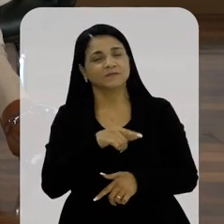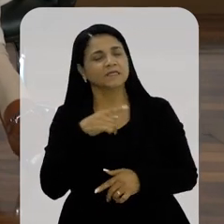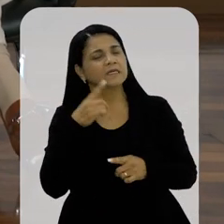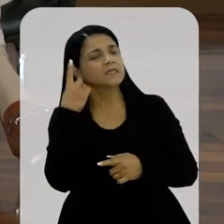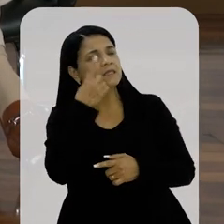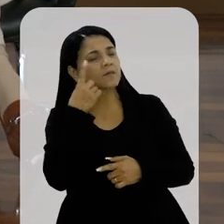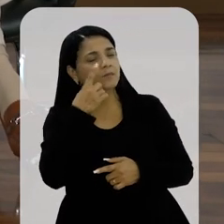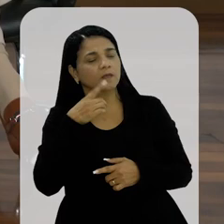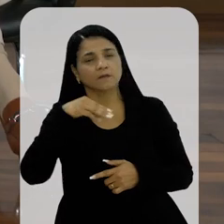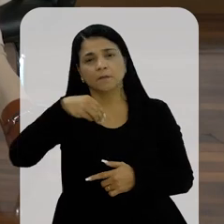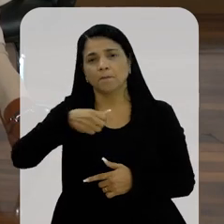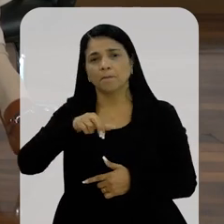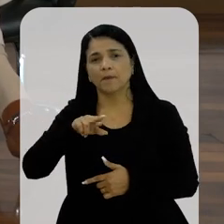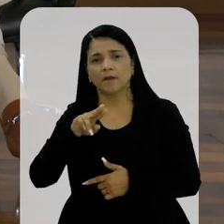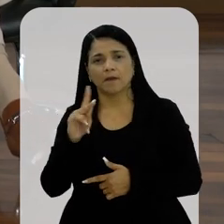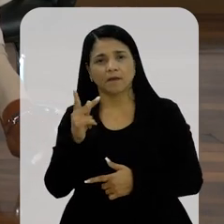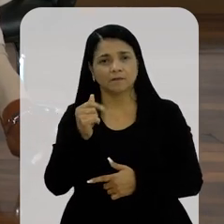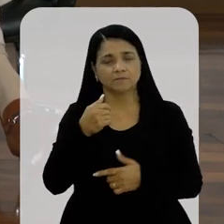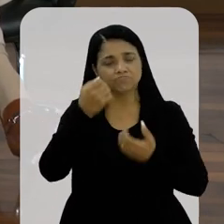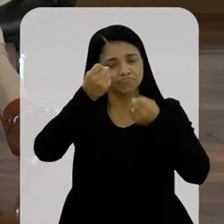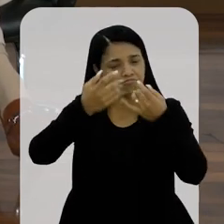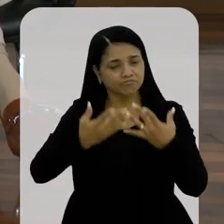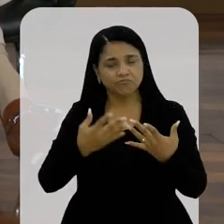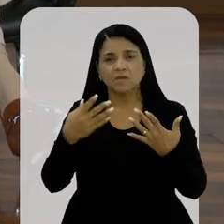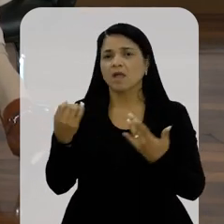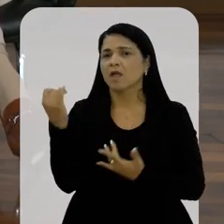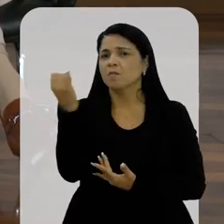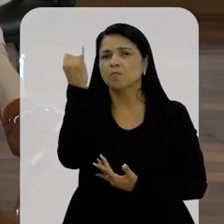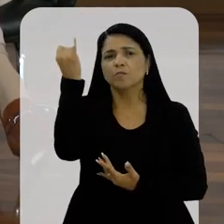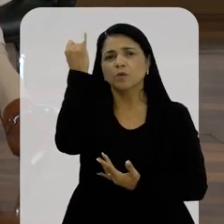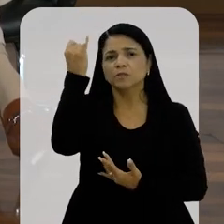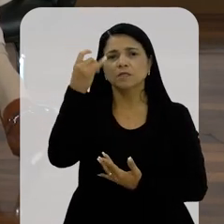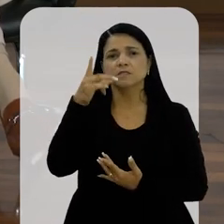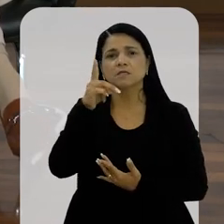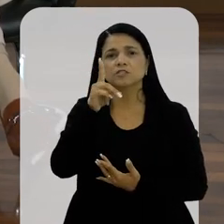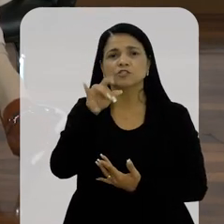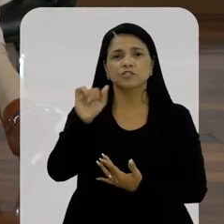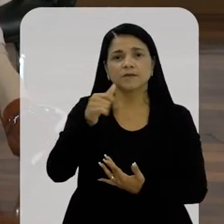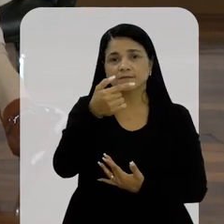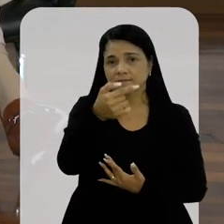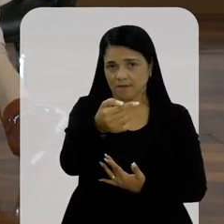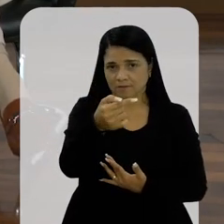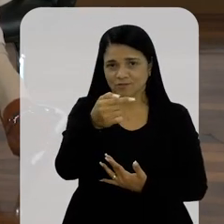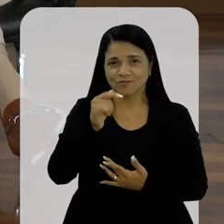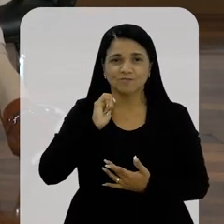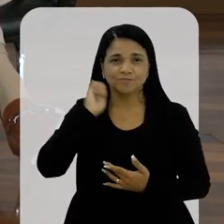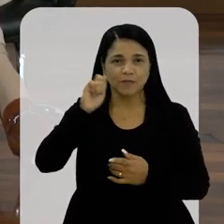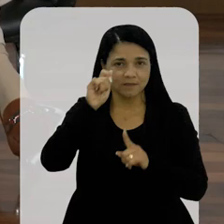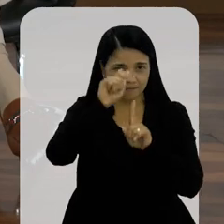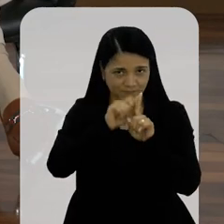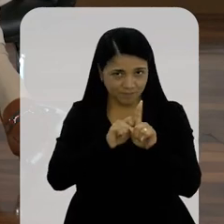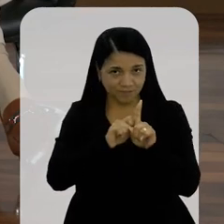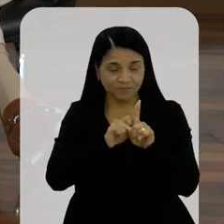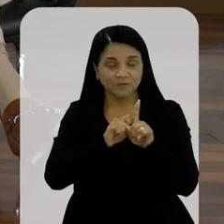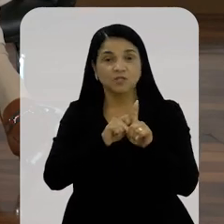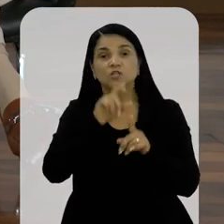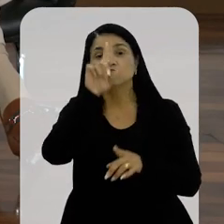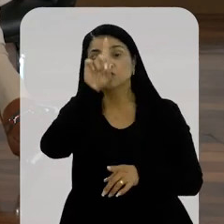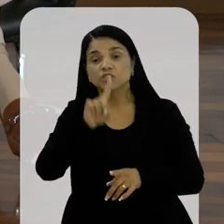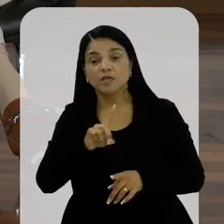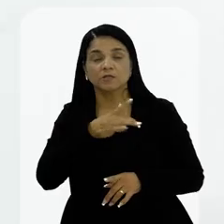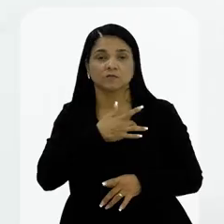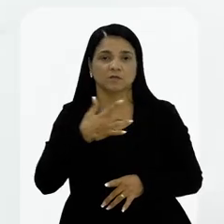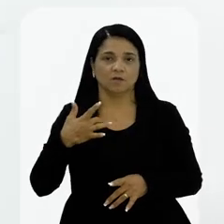começar aqui com a deputada Marta Rocha, falando um pouquinho sobre a importância dessa data e a saúde como um direito de todo